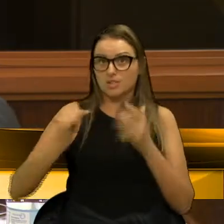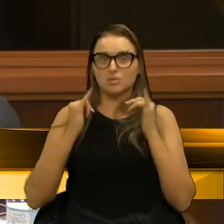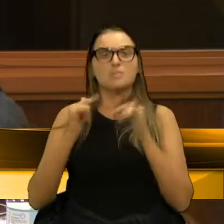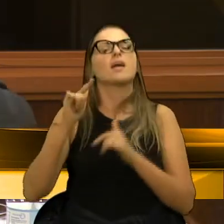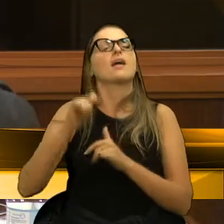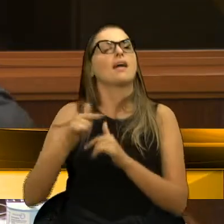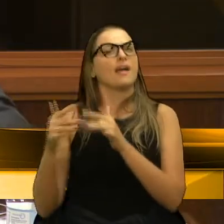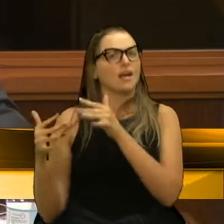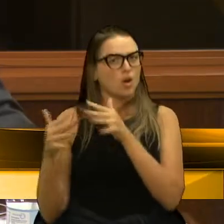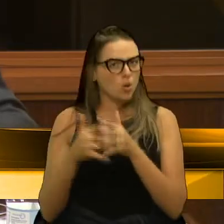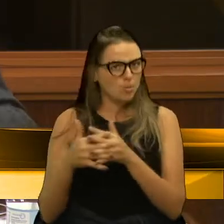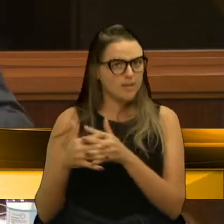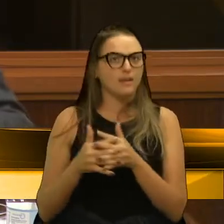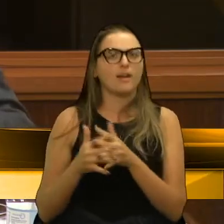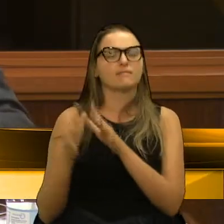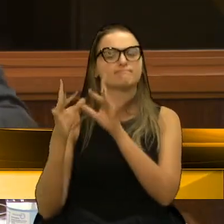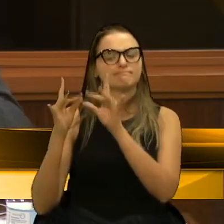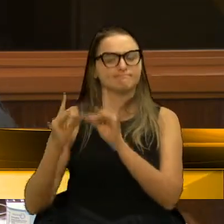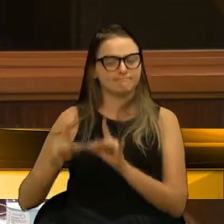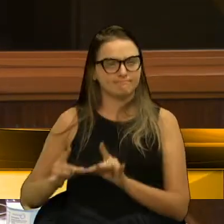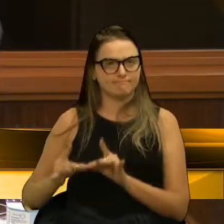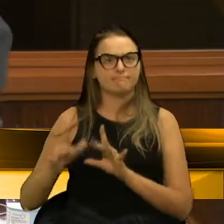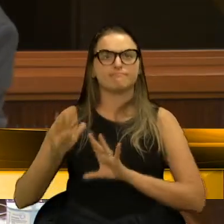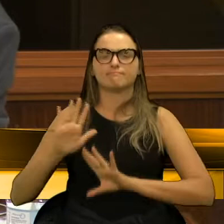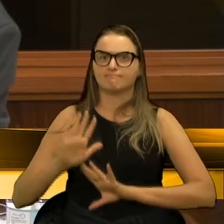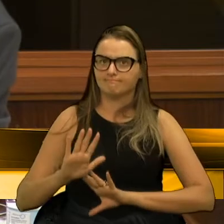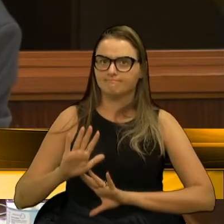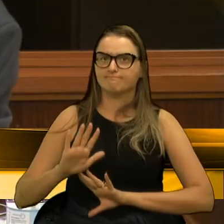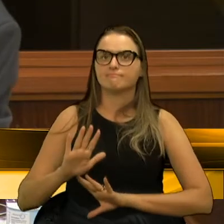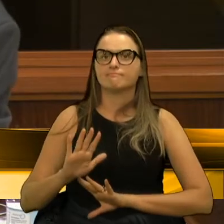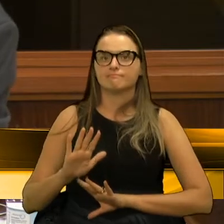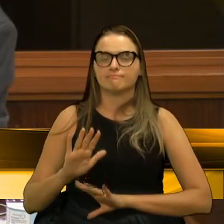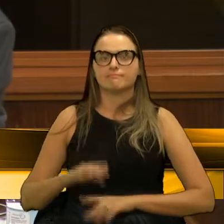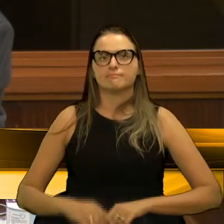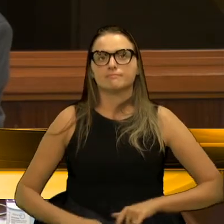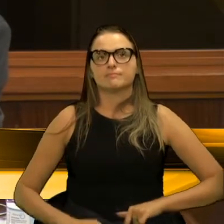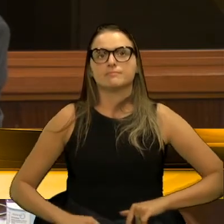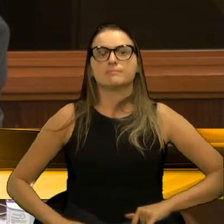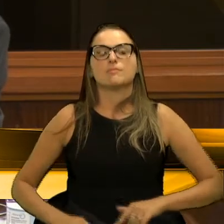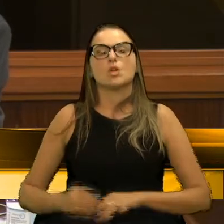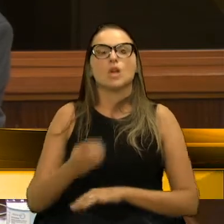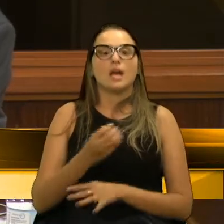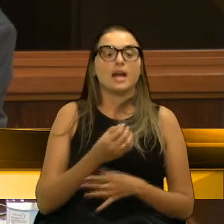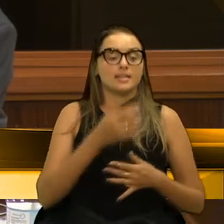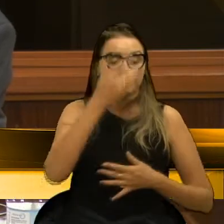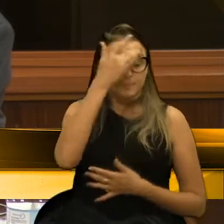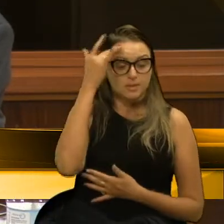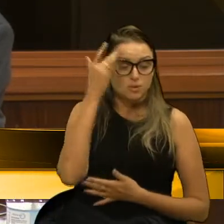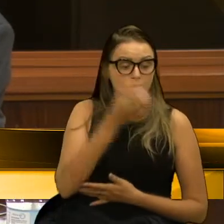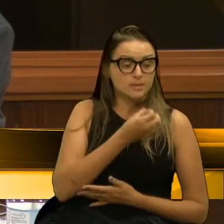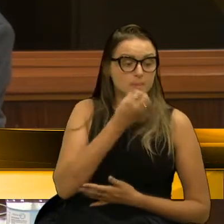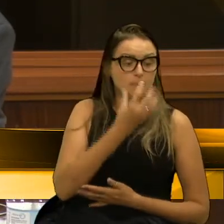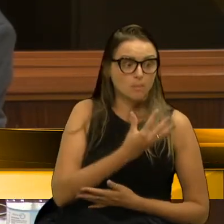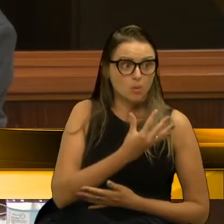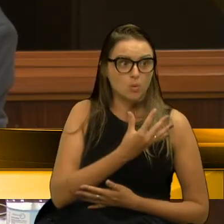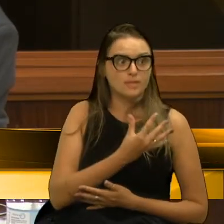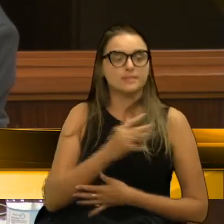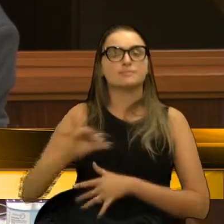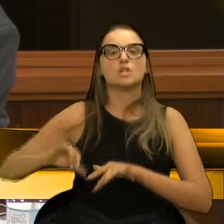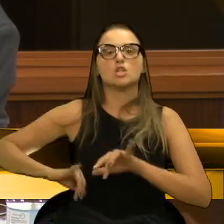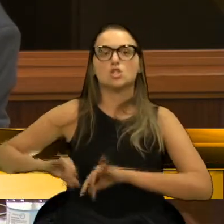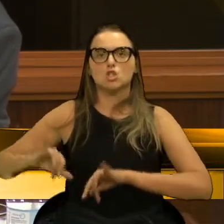complexa, delicada. Volto a repetir. Os bons estão pagando por essa